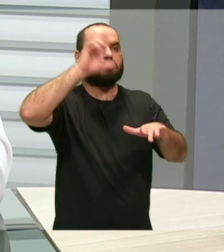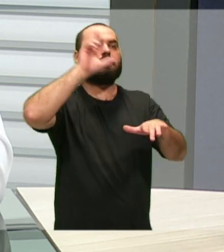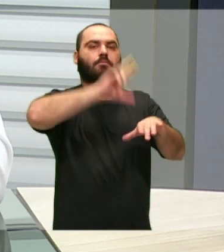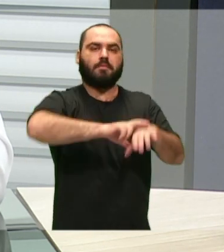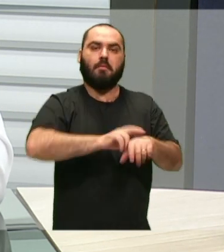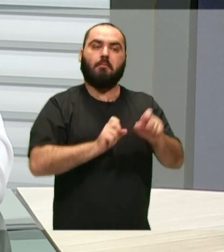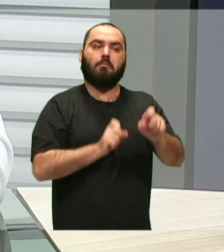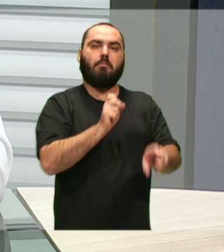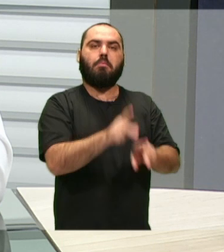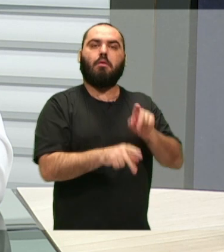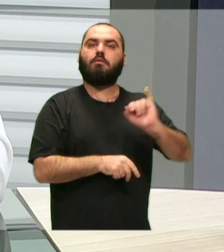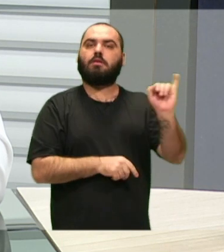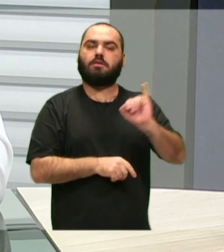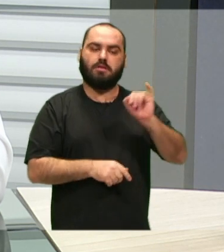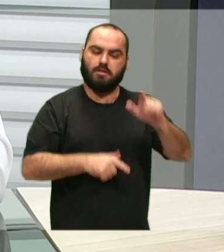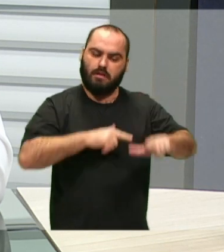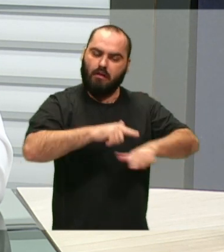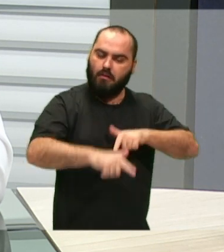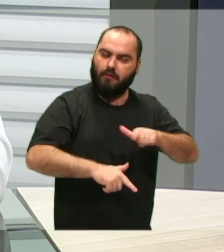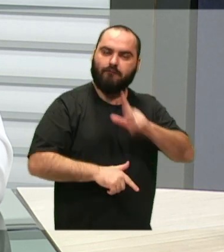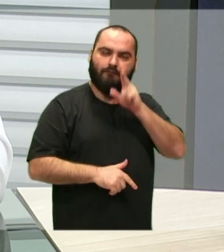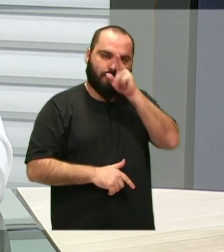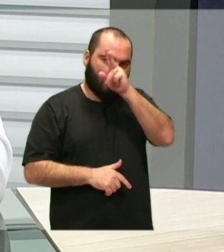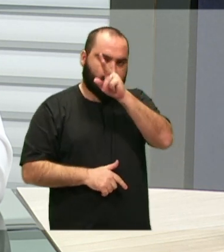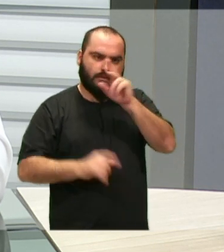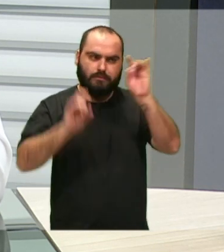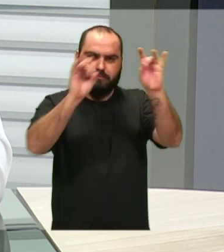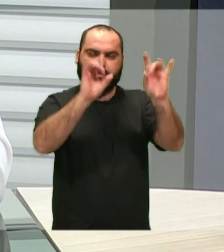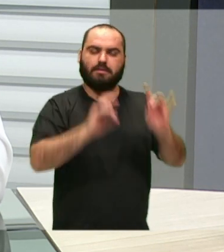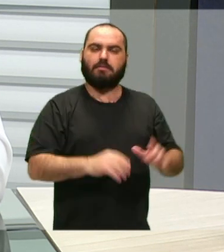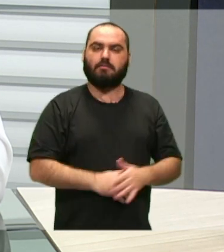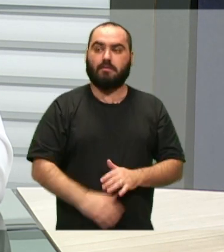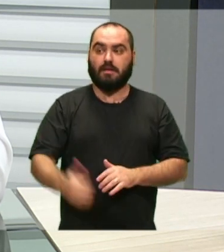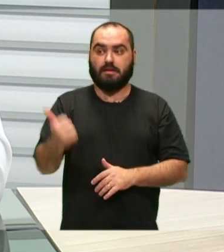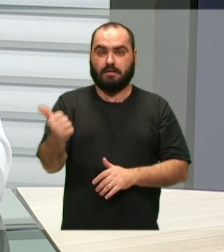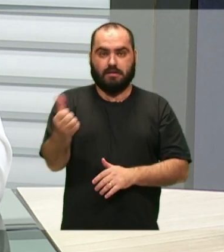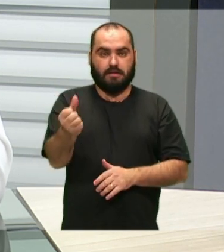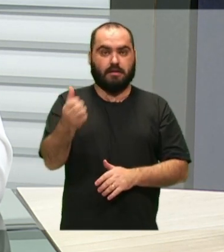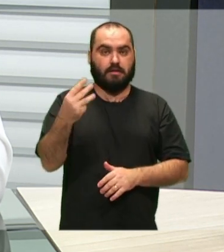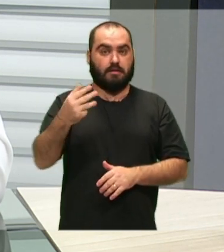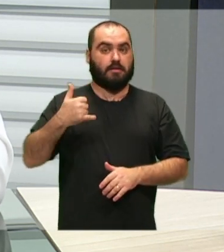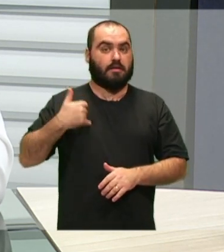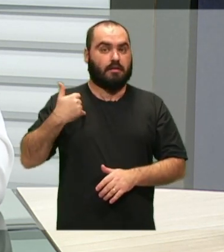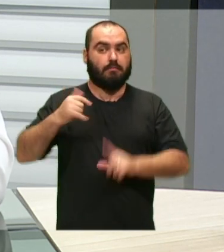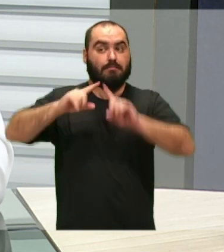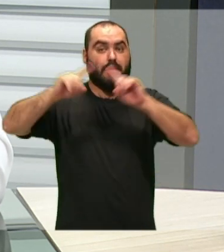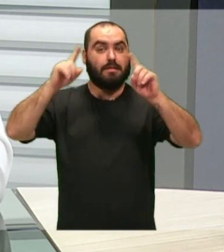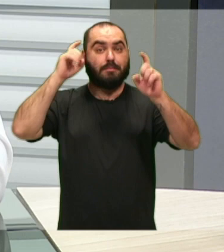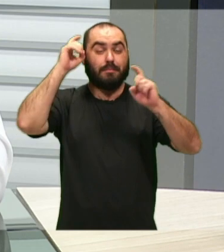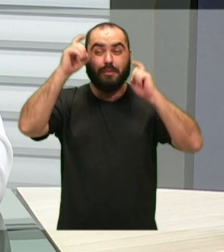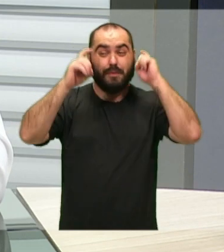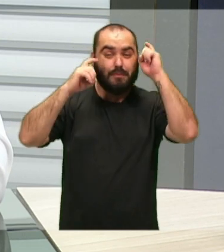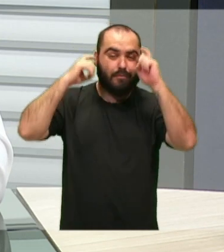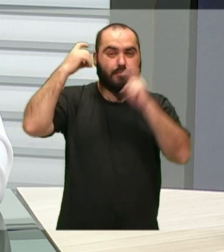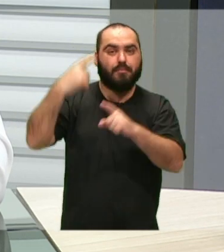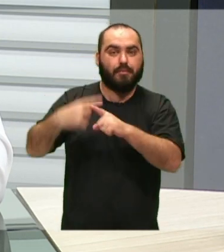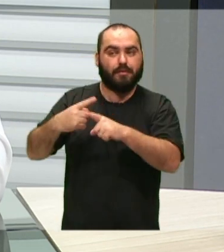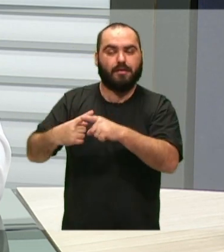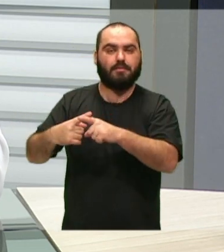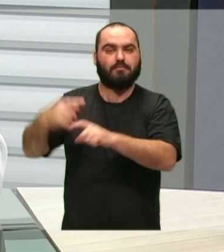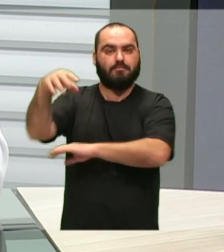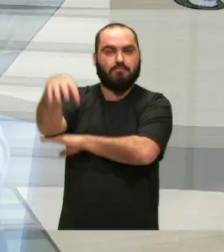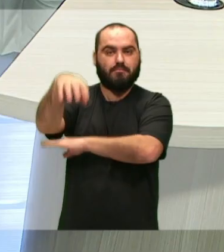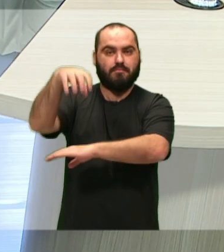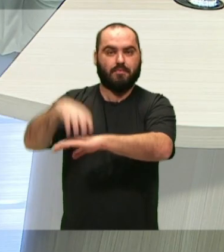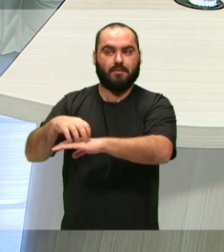Então, é motivo de celebração em 163 anos com essa preocupação que a gente precisa sanear o mais breve possível, que é a situação do porto